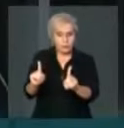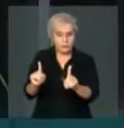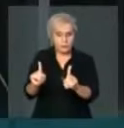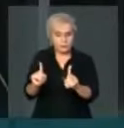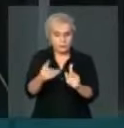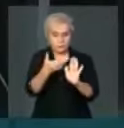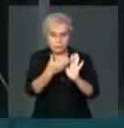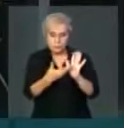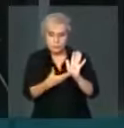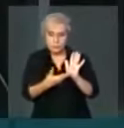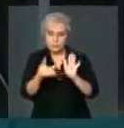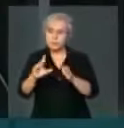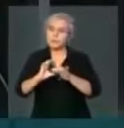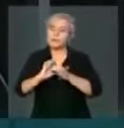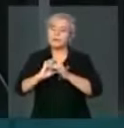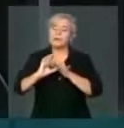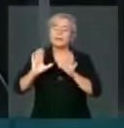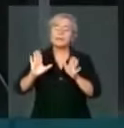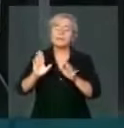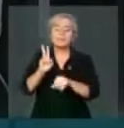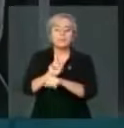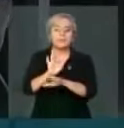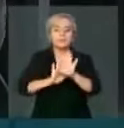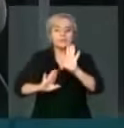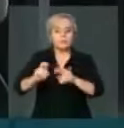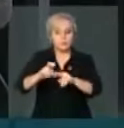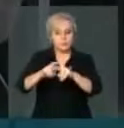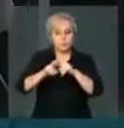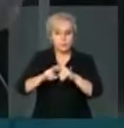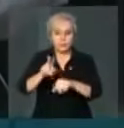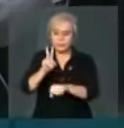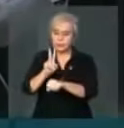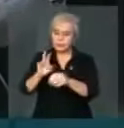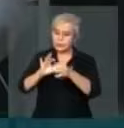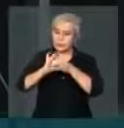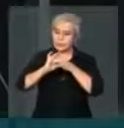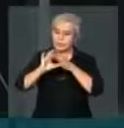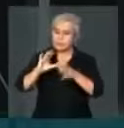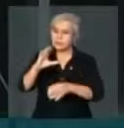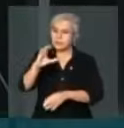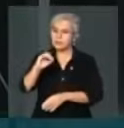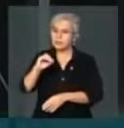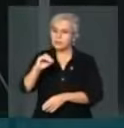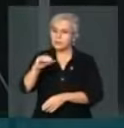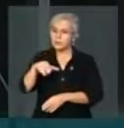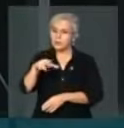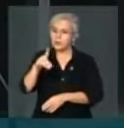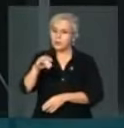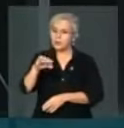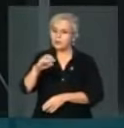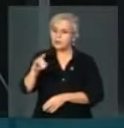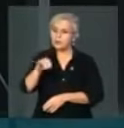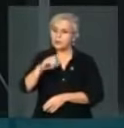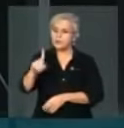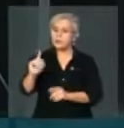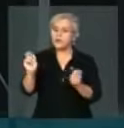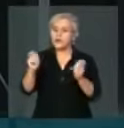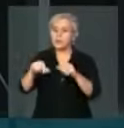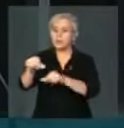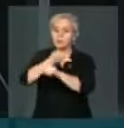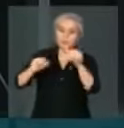prevê uma liberdade. Por isso, a liberdade condicional que pode ser revertida a qualquer tempo.